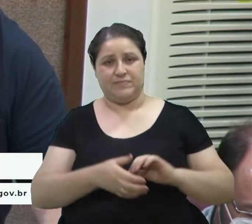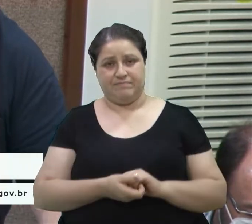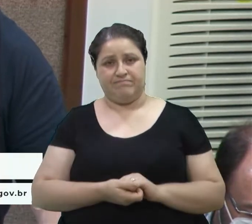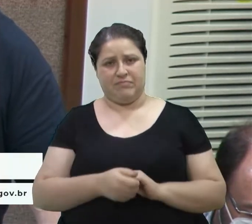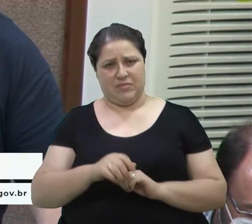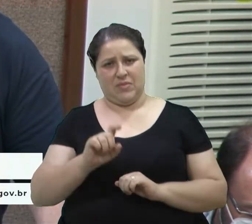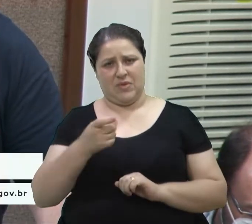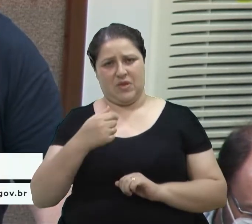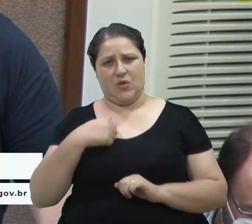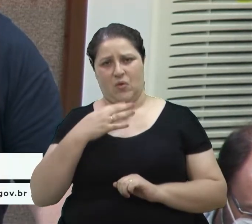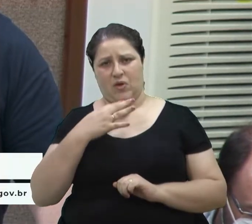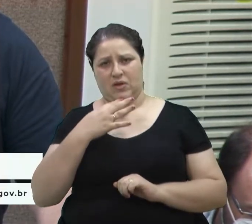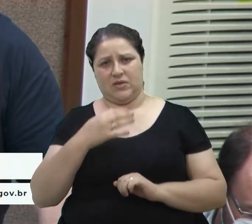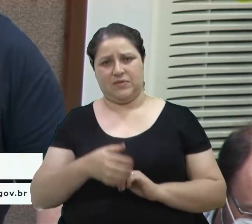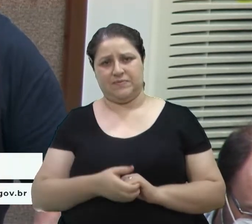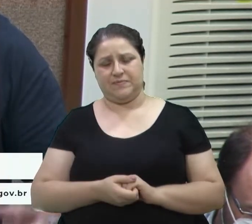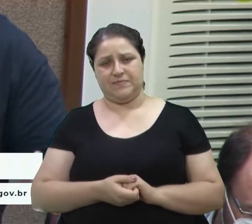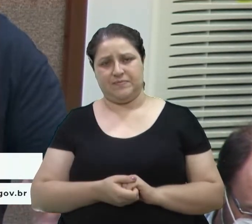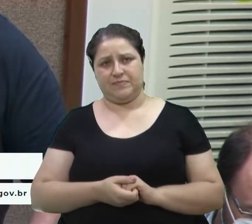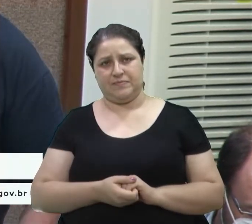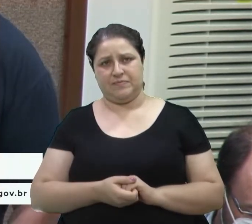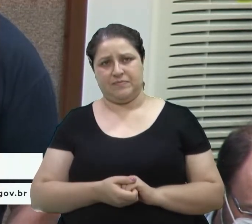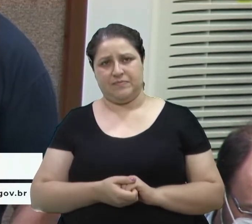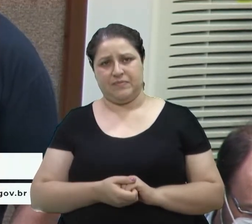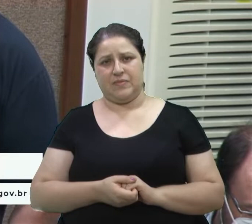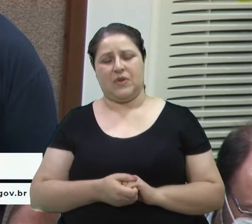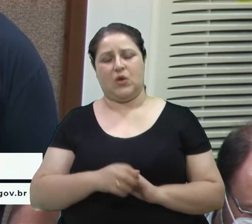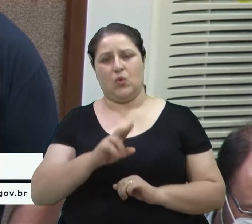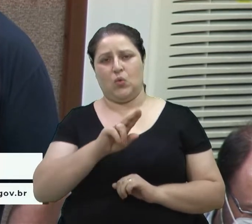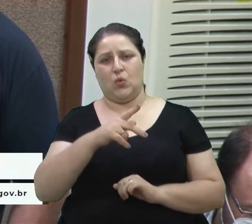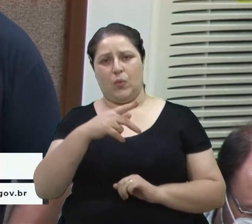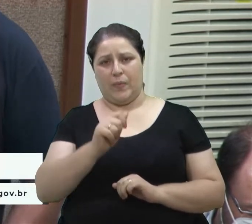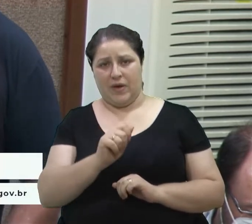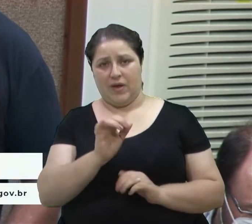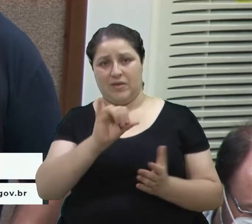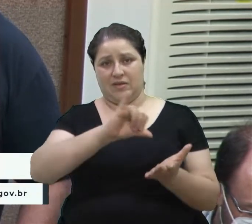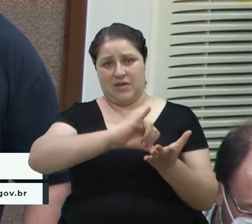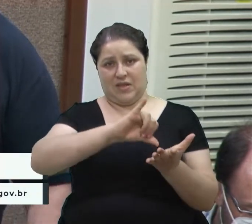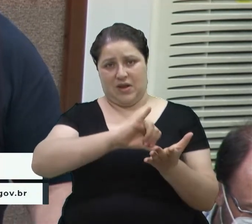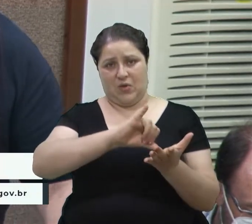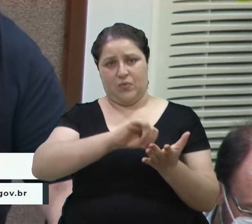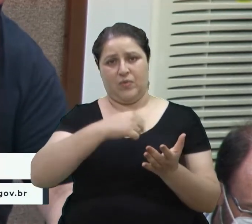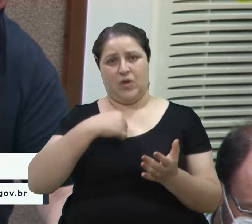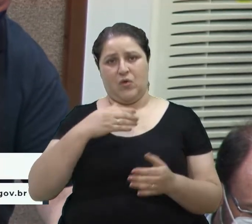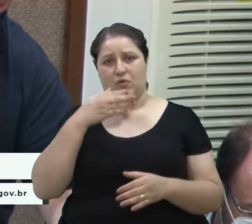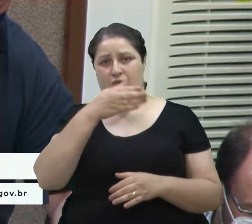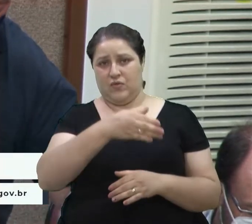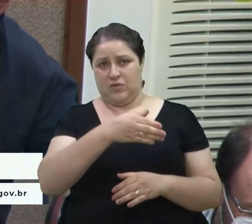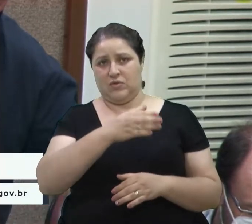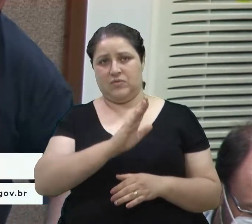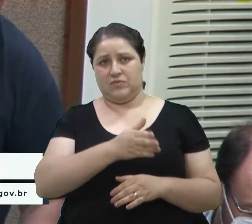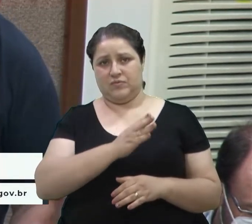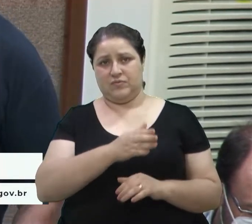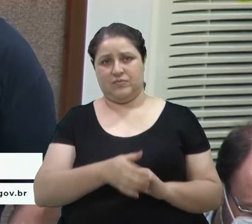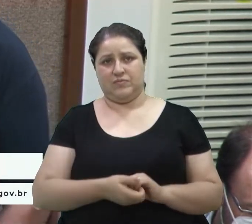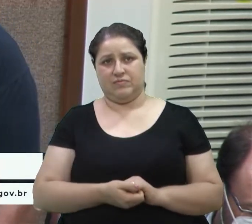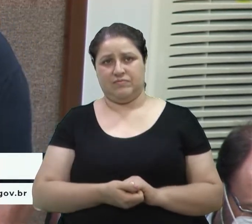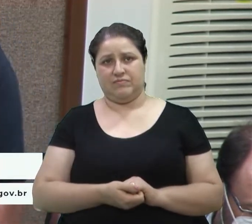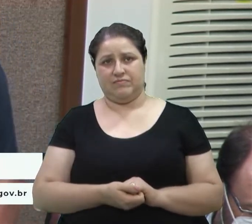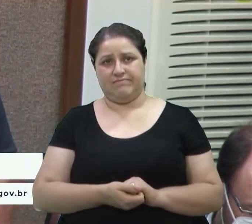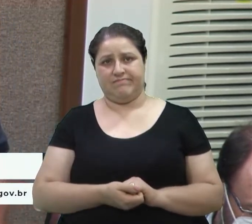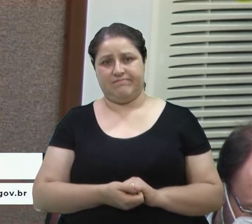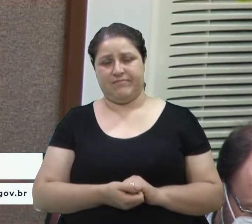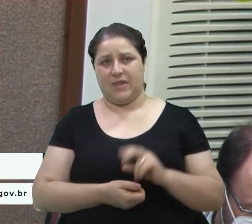então, na UPA Zona Norte, na UPA Central, estive várias vezes lá, então, só para lembrar, então,